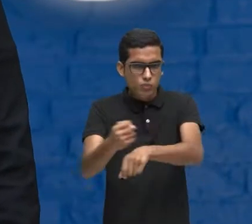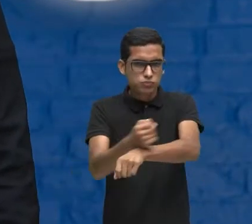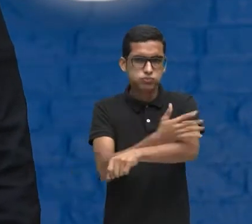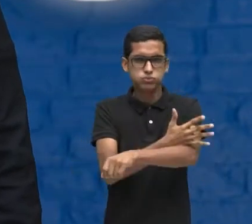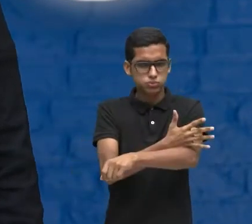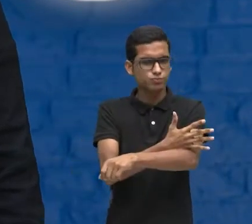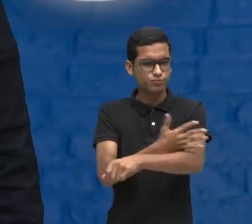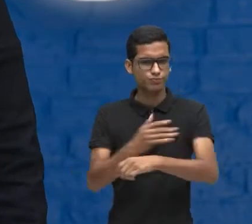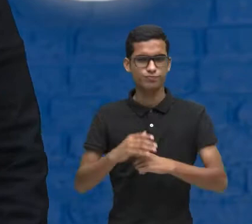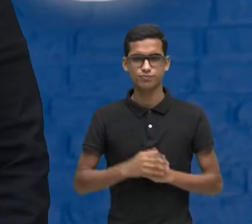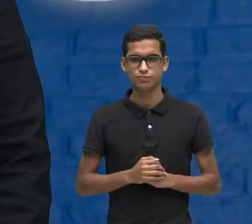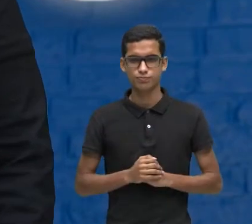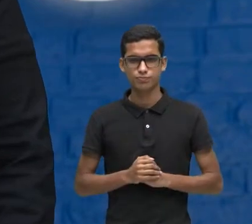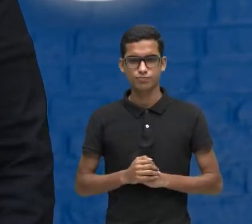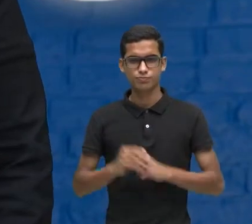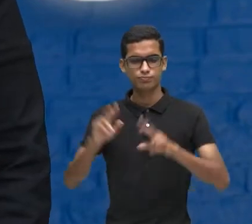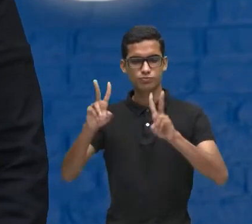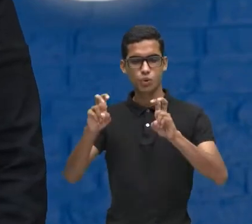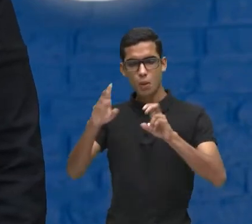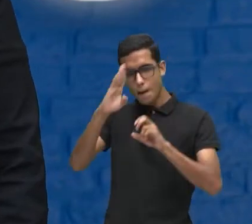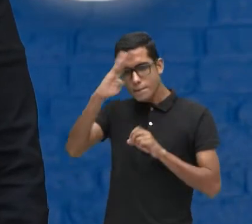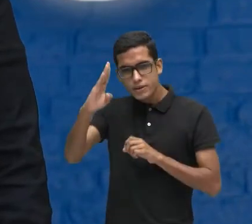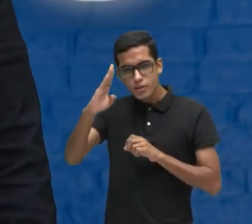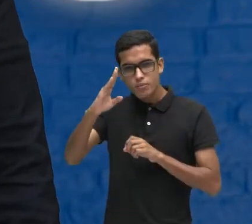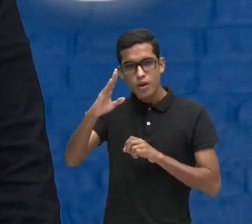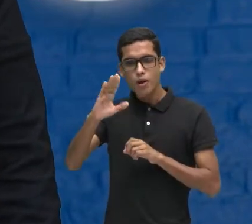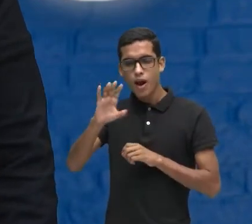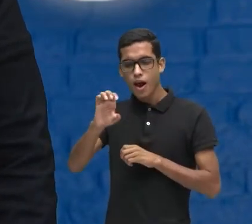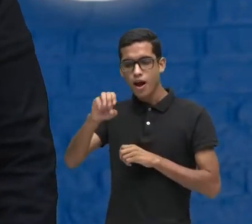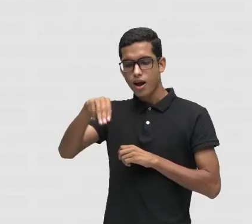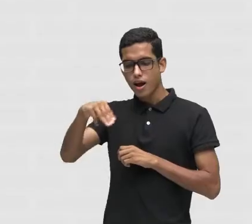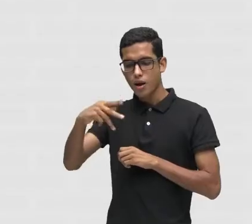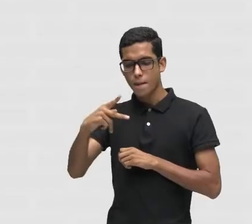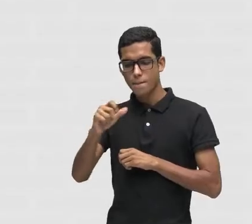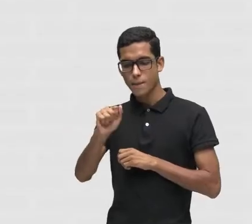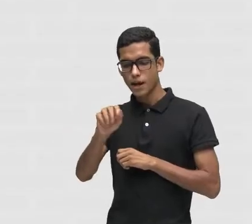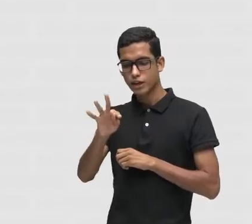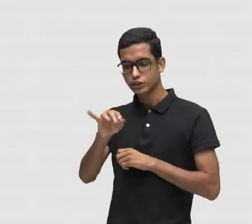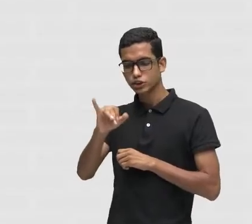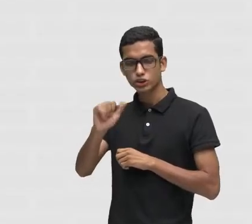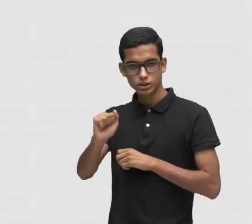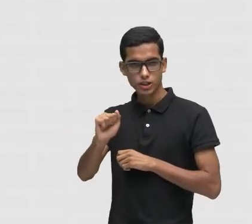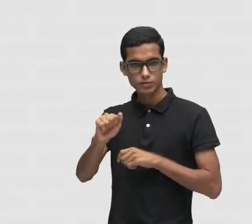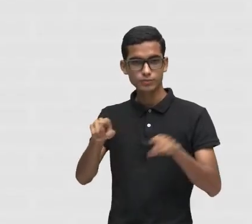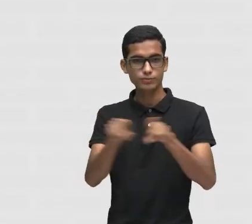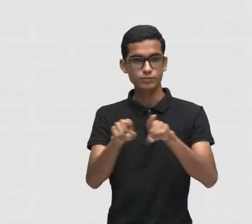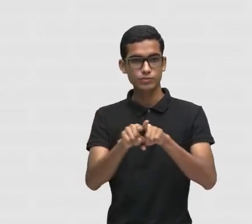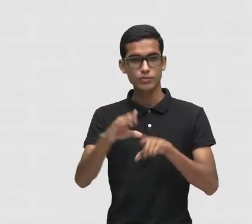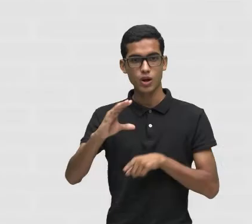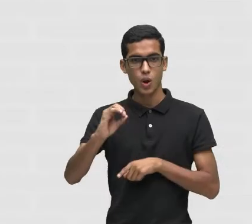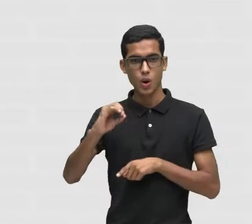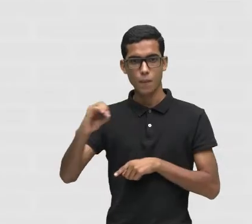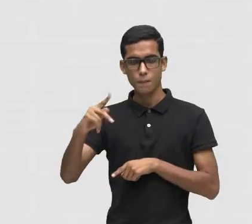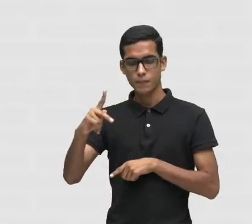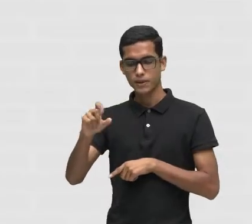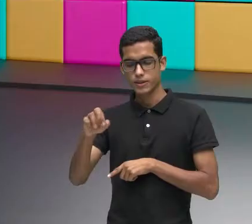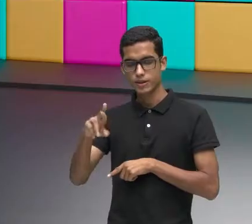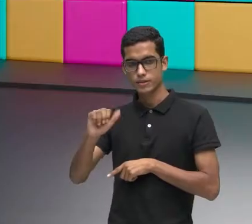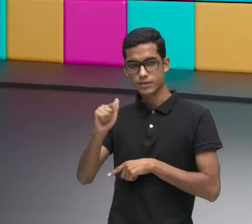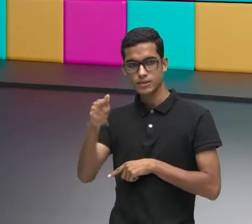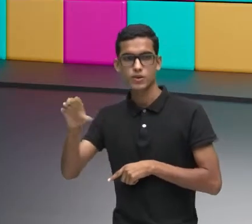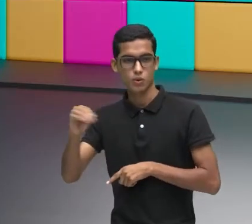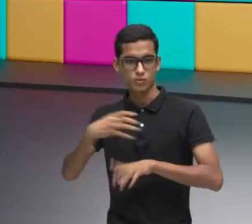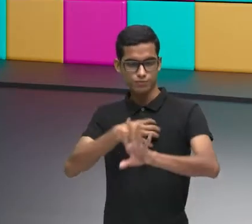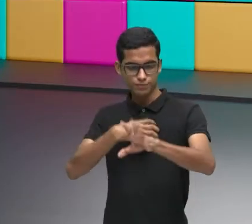conversar um pouquinho sobre empatia e cooperação. Na Giane, com você. Olá,